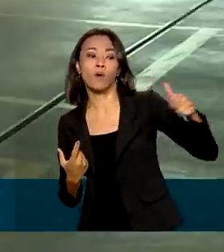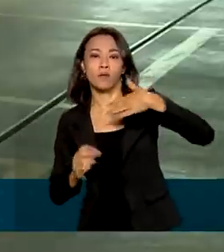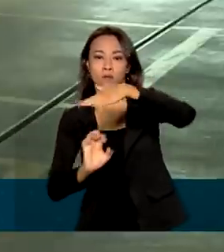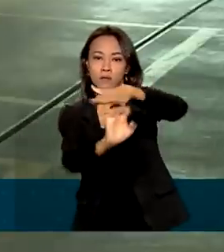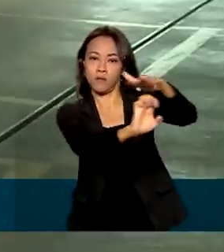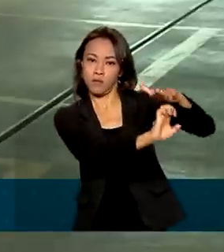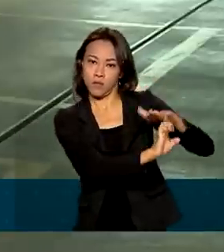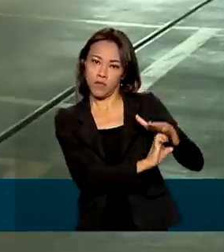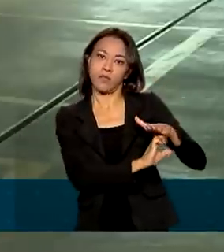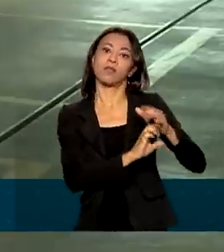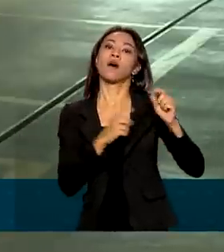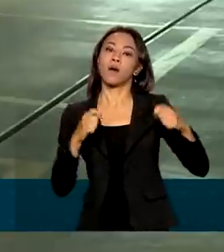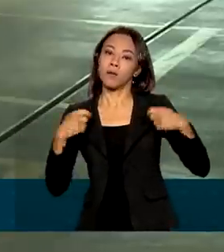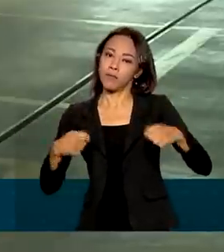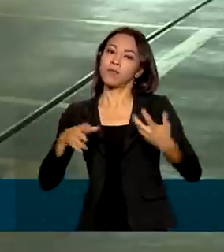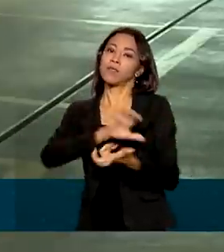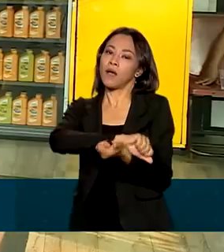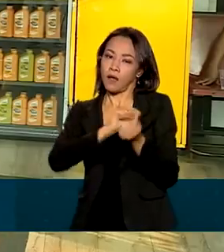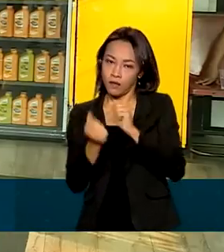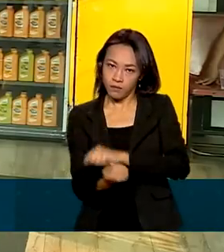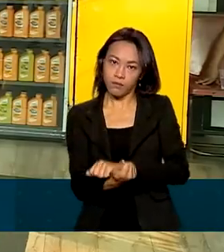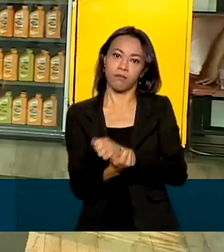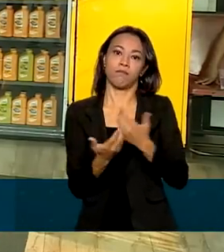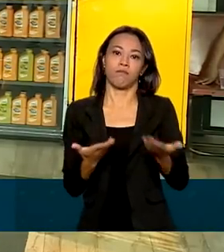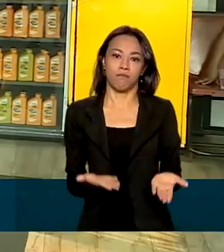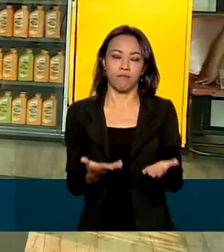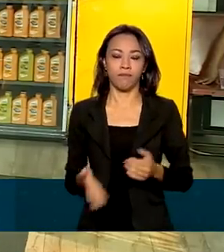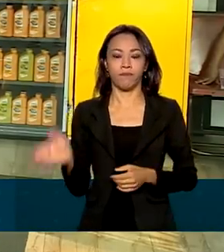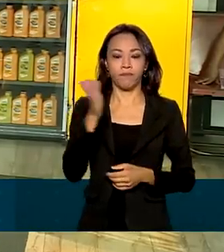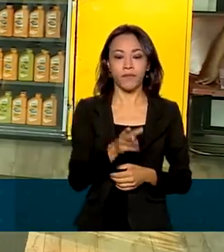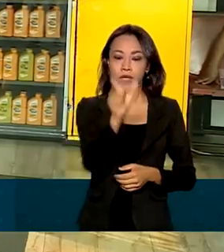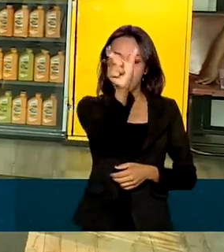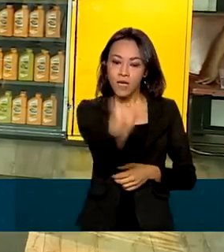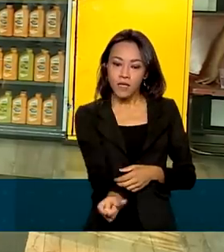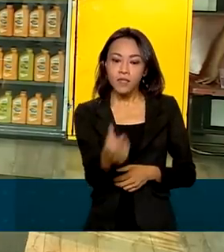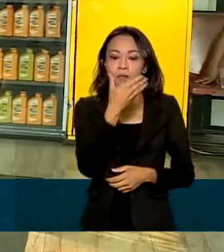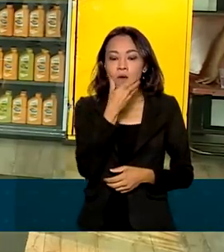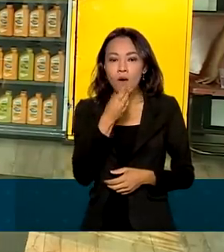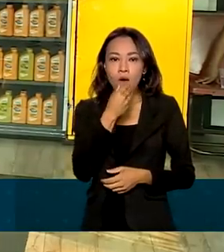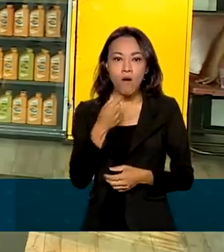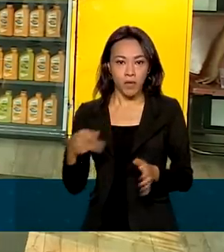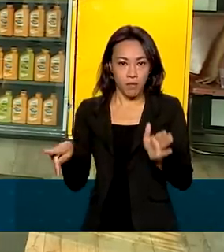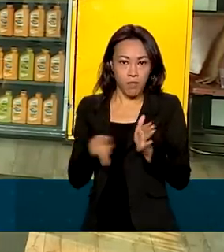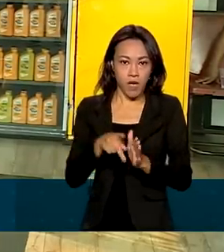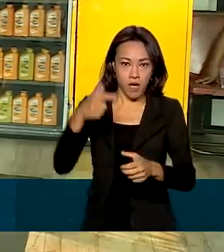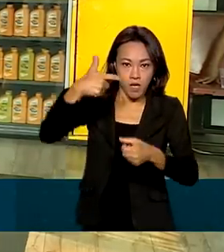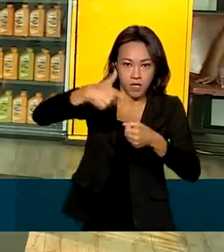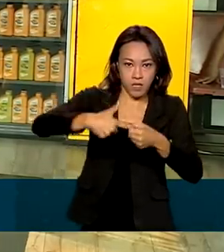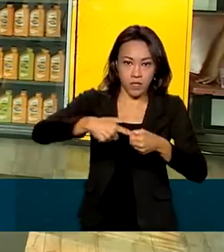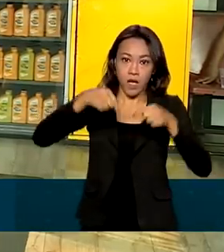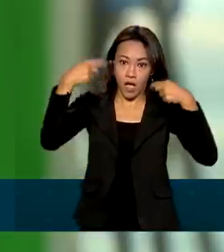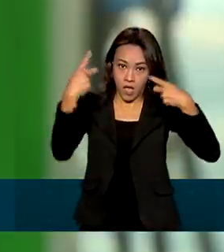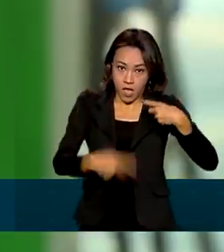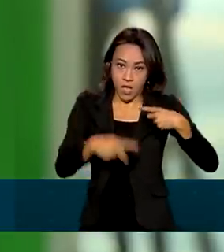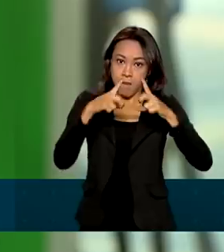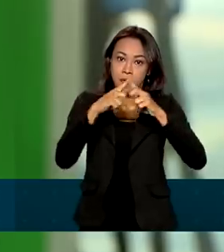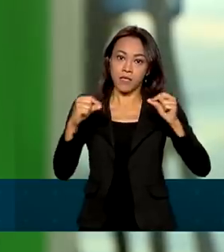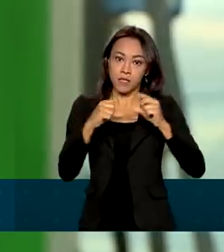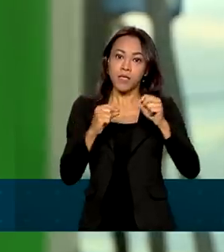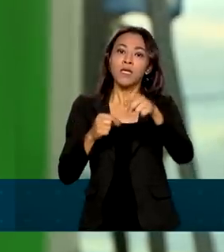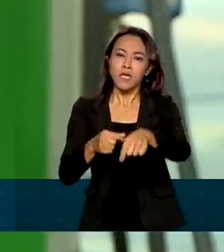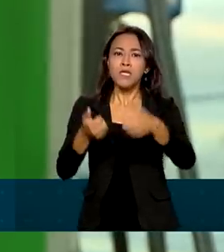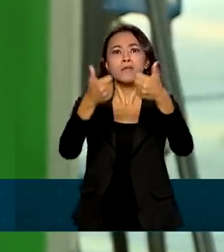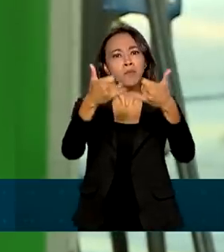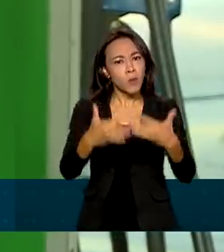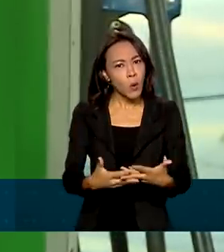desde que sinalizem adequadamente ao consumidor. O dono deste posto de combustível, localizado na área central de Brasília, fala sobre